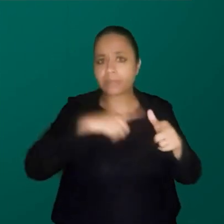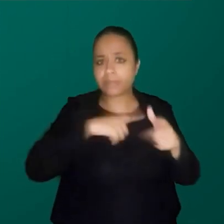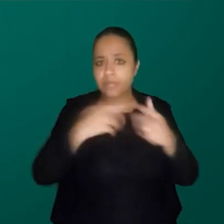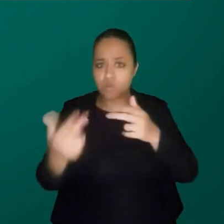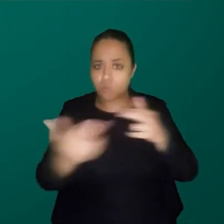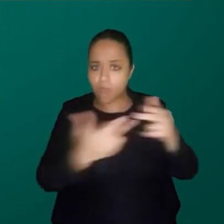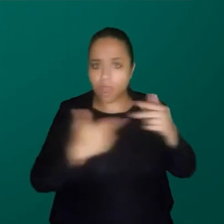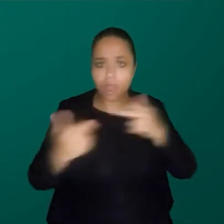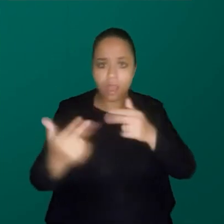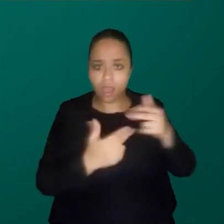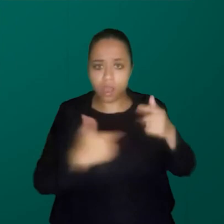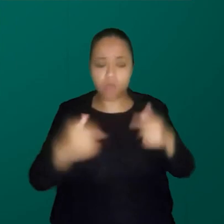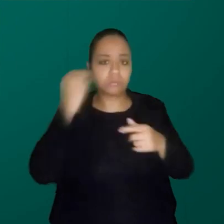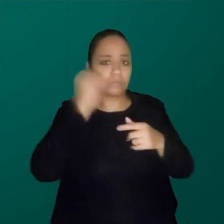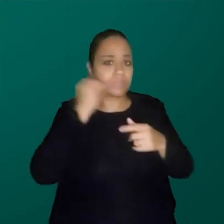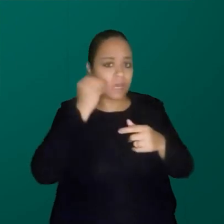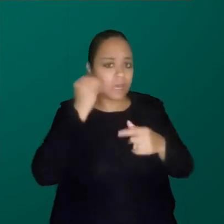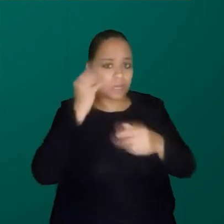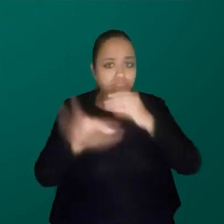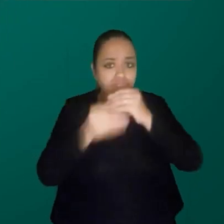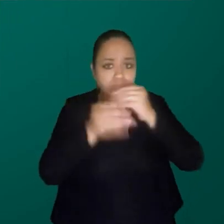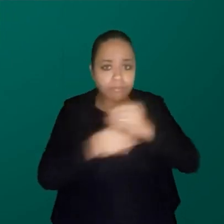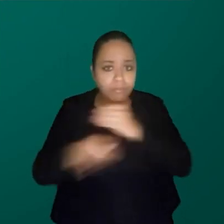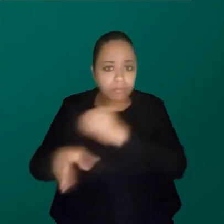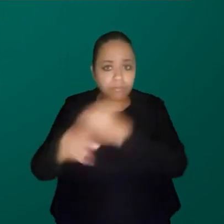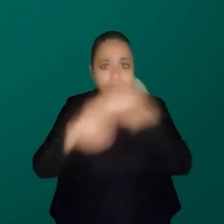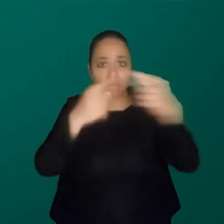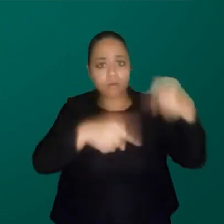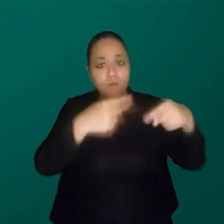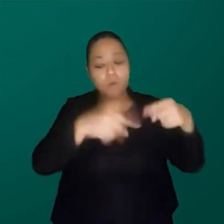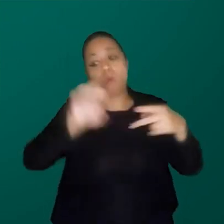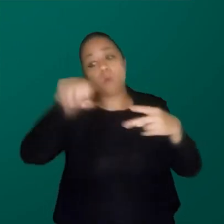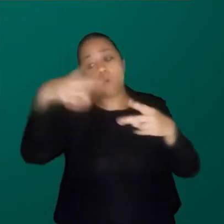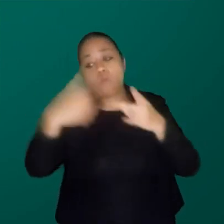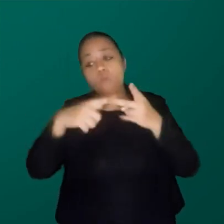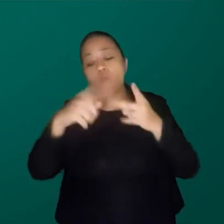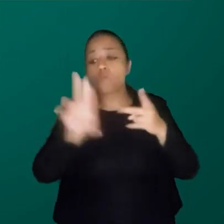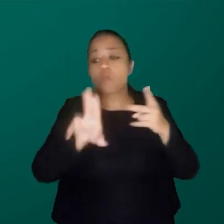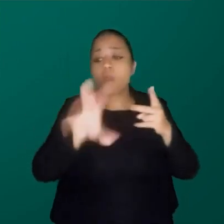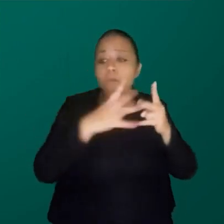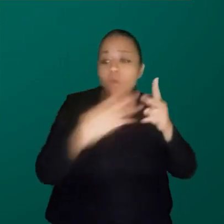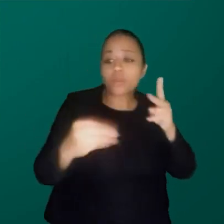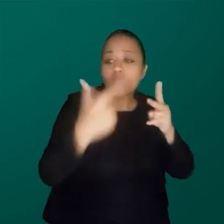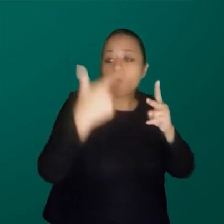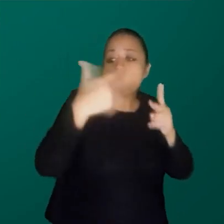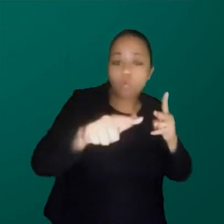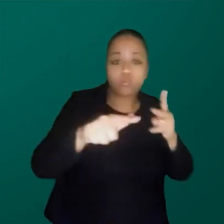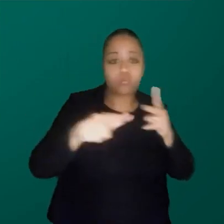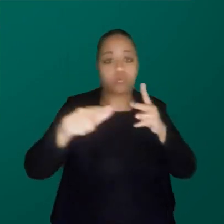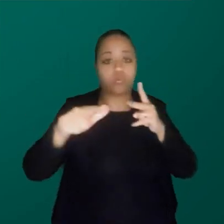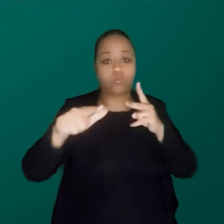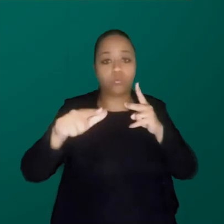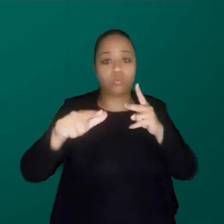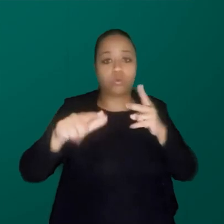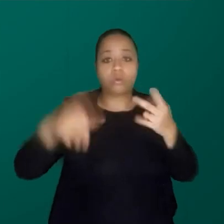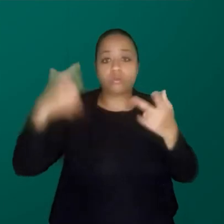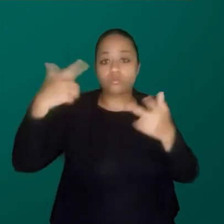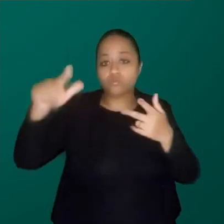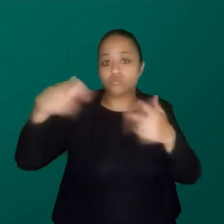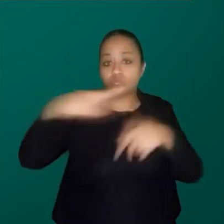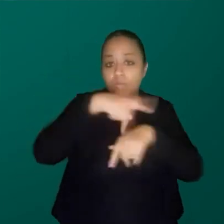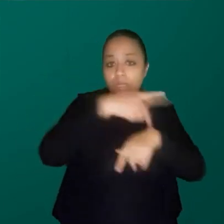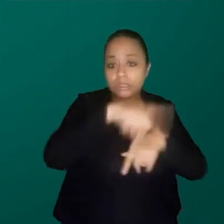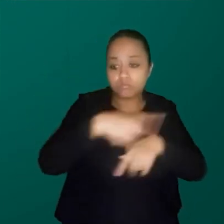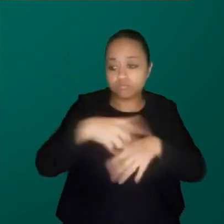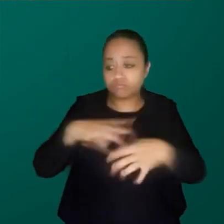experiências, ou a gente está usando um outro modelo, um outro universal, que a gente assume que a gente deveria ter